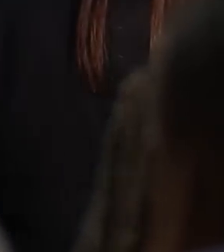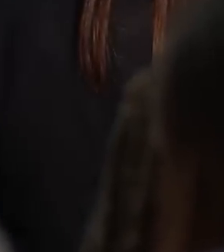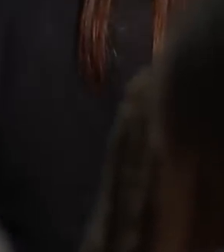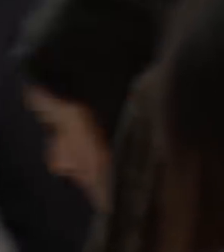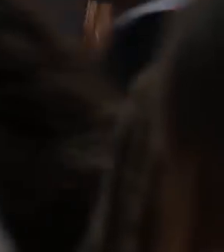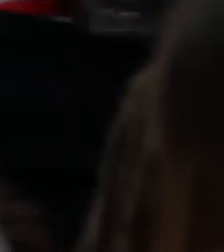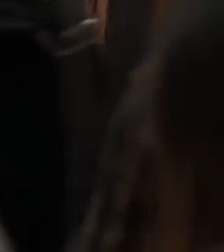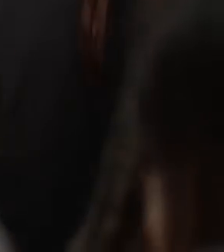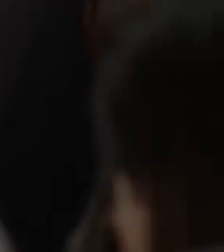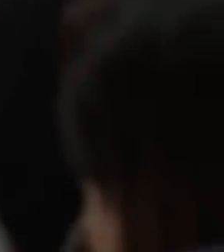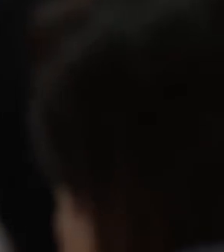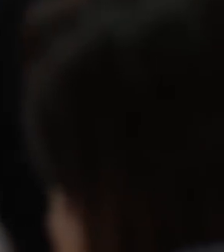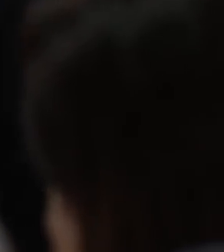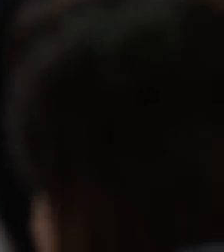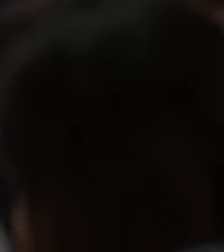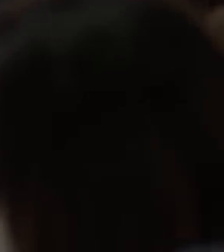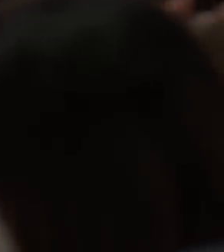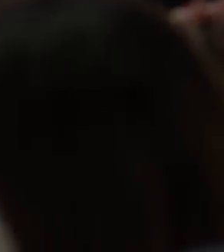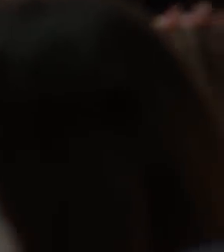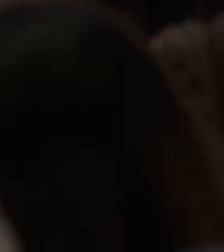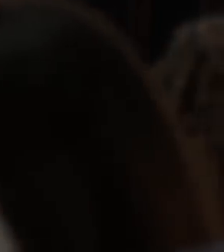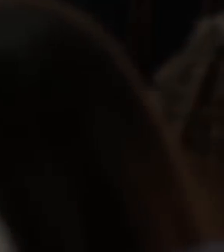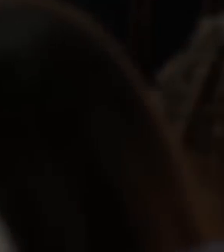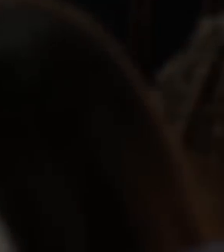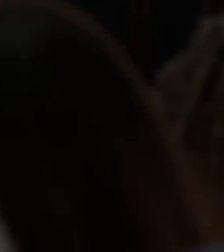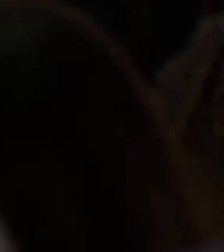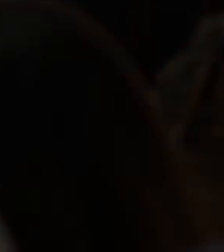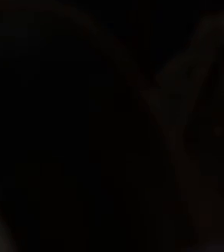O Brasil